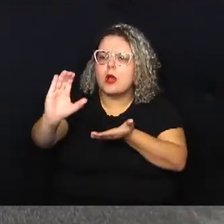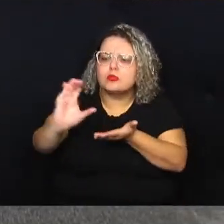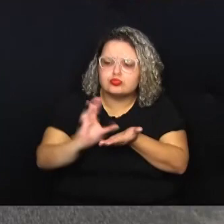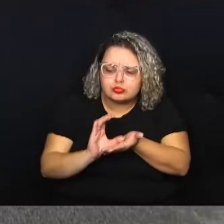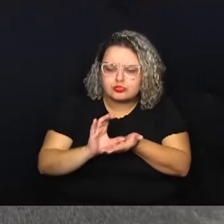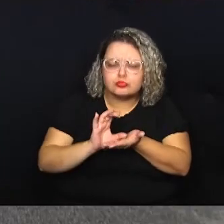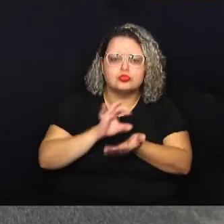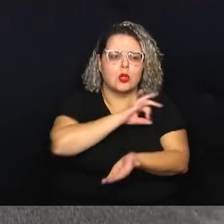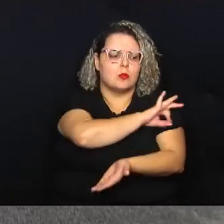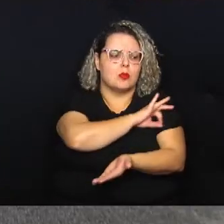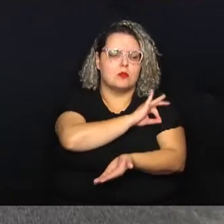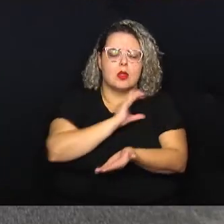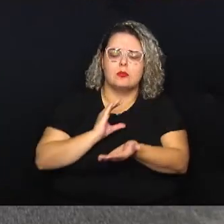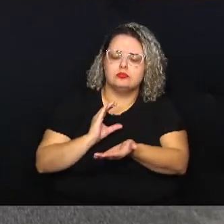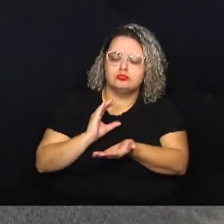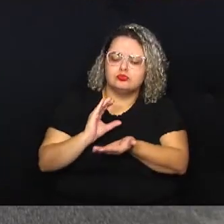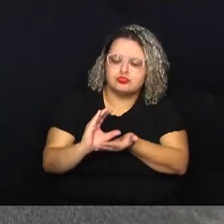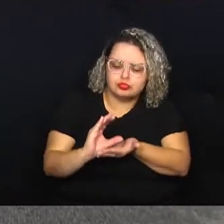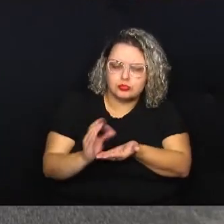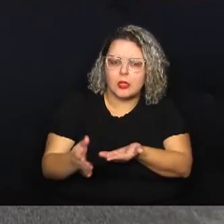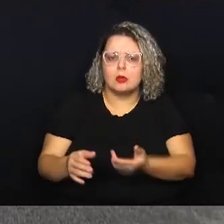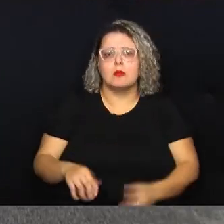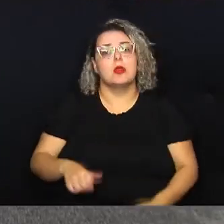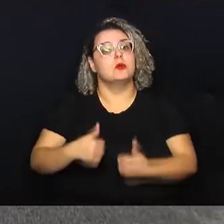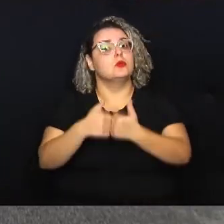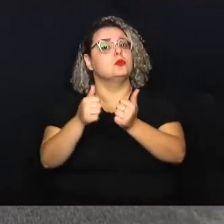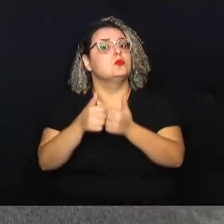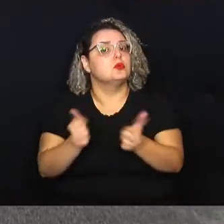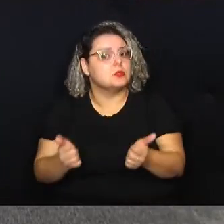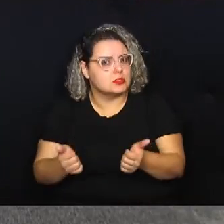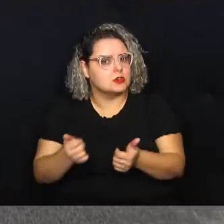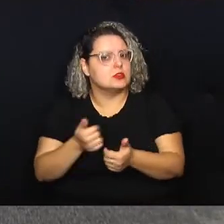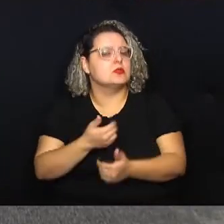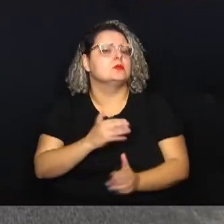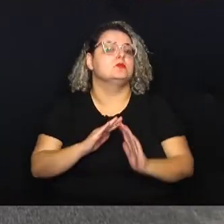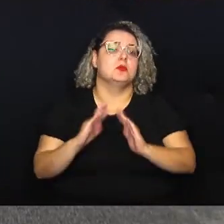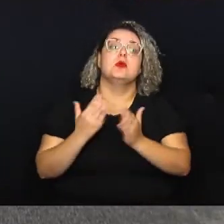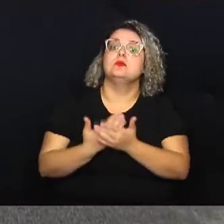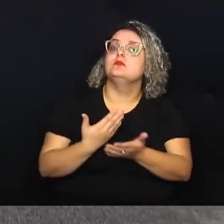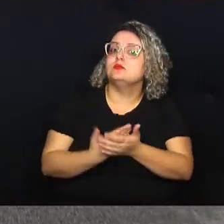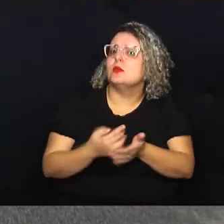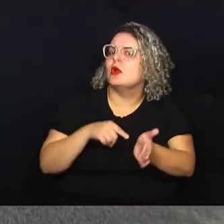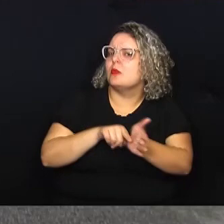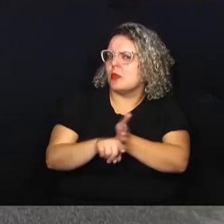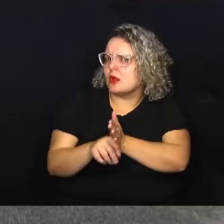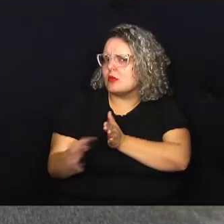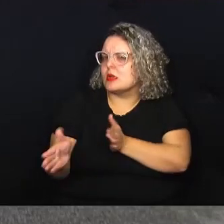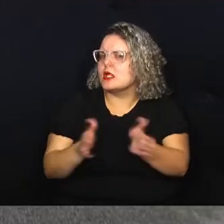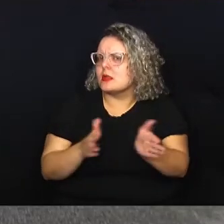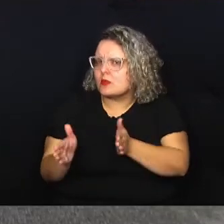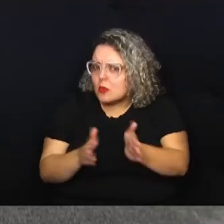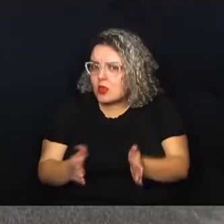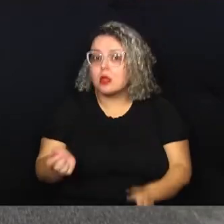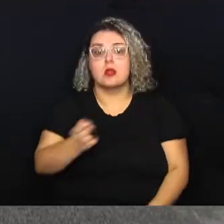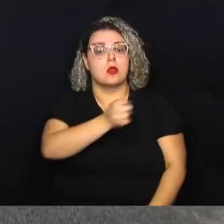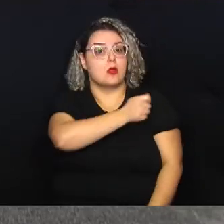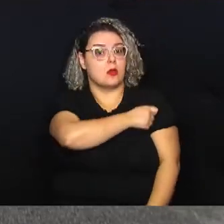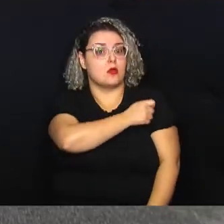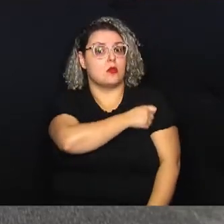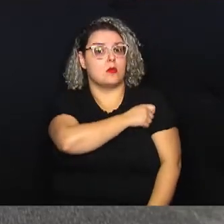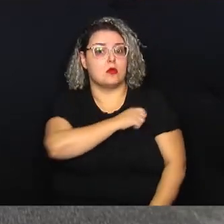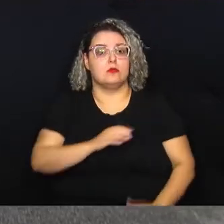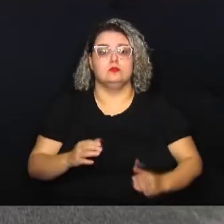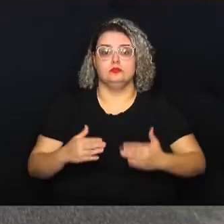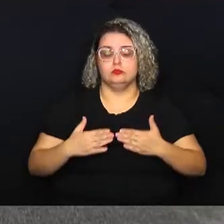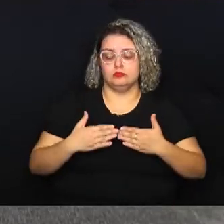destina para o transporte escolar. Ele também questiona se atualmente os alunos são embarcados